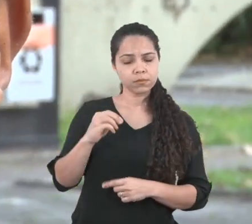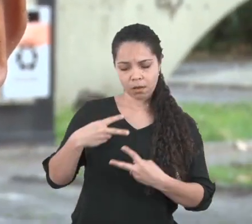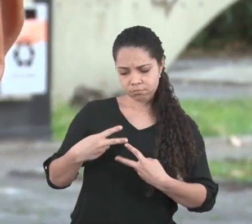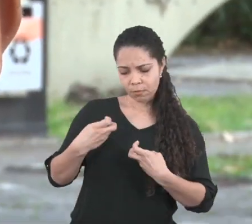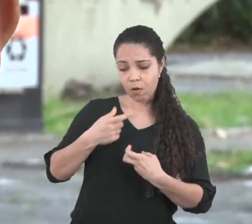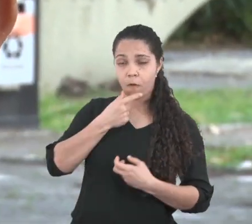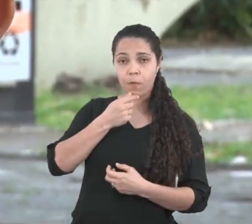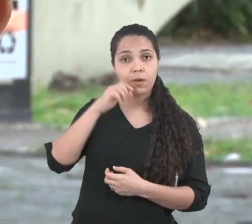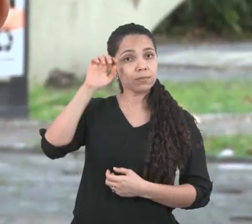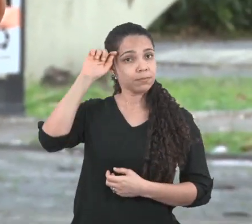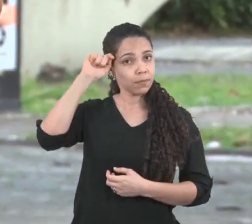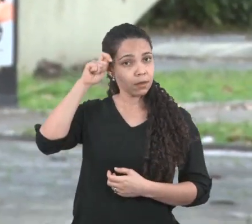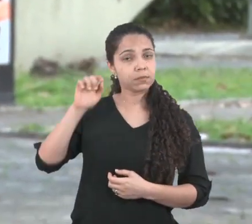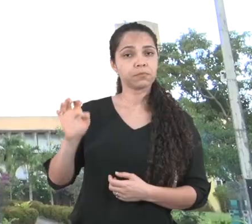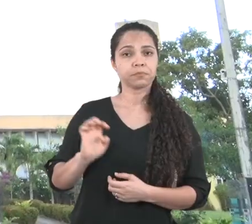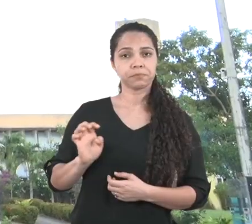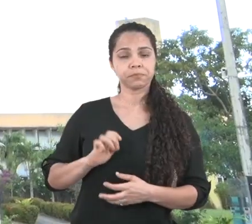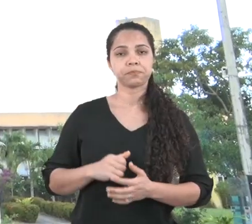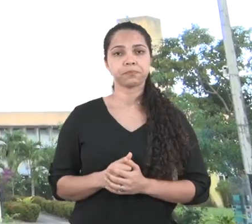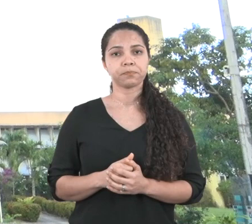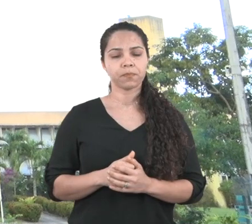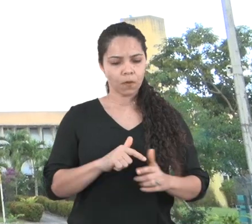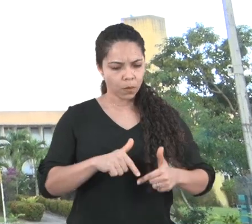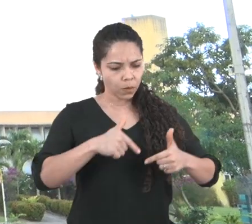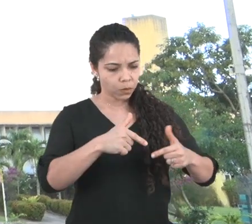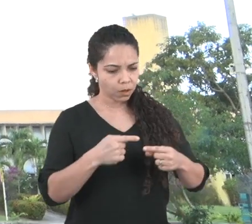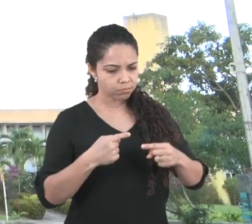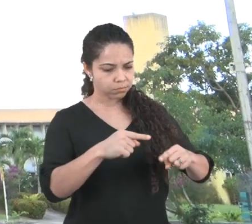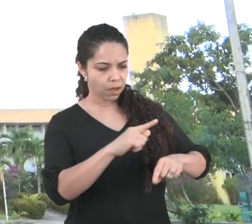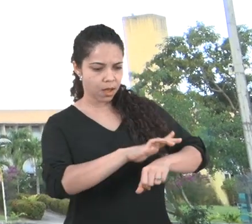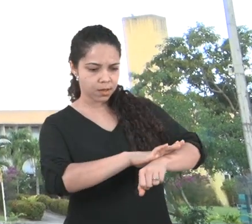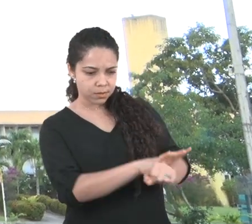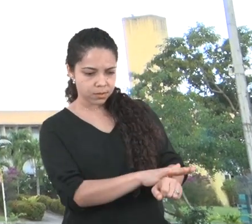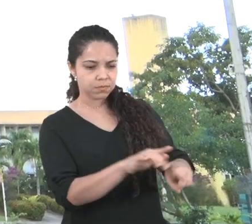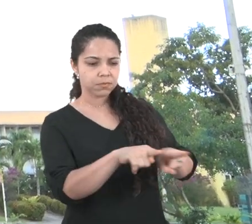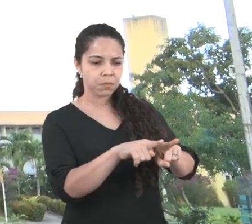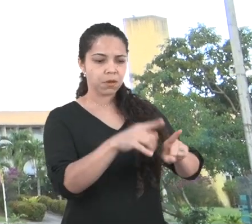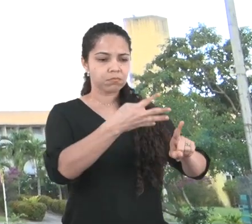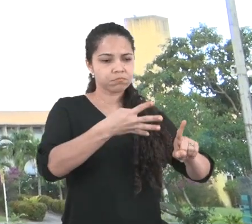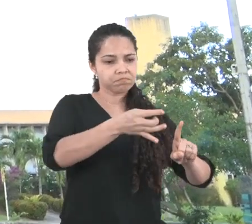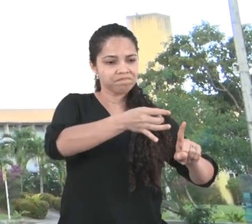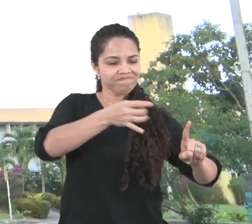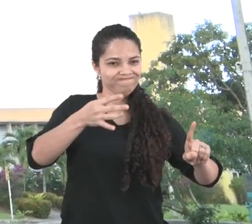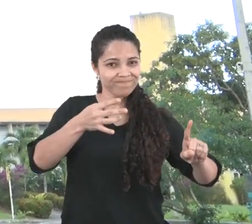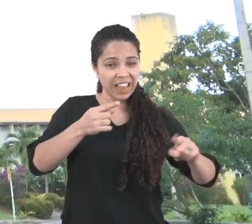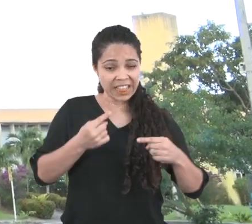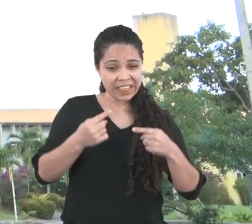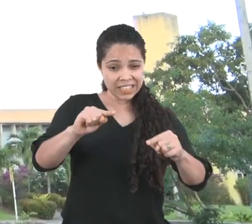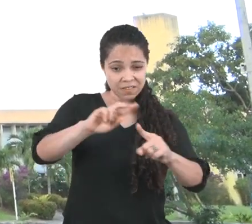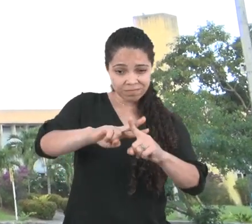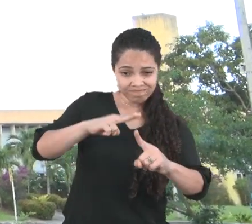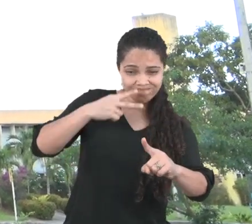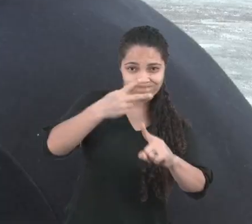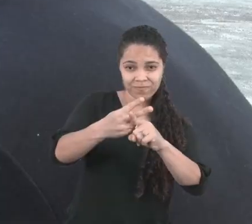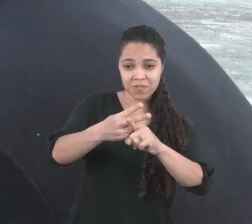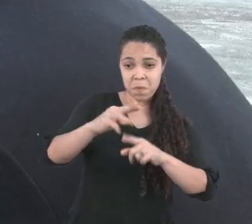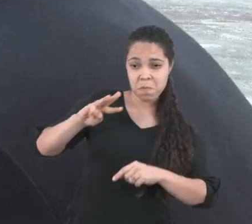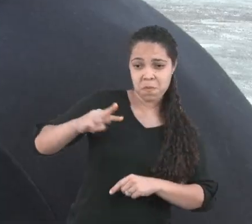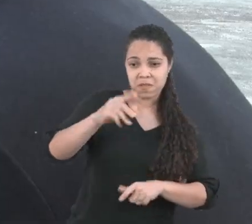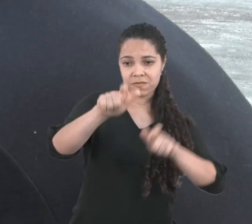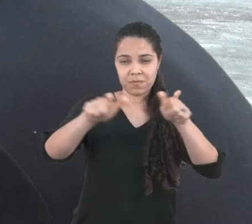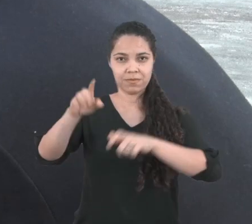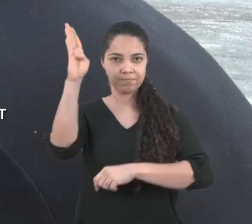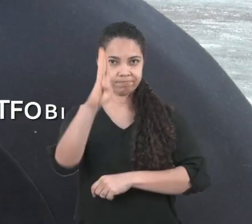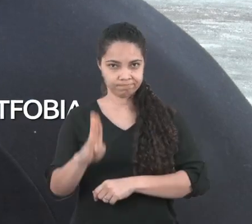reconheço como um homem negro e gay. Enfrentar o racismo e a LGBTfobia é um desafio duplo para milhões de pessoas no Brasil. A